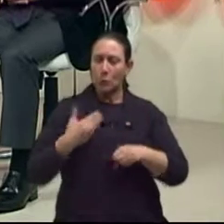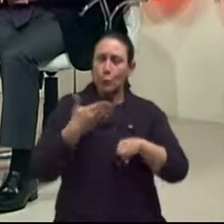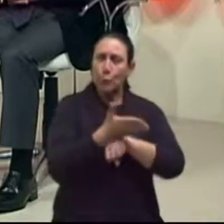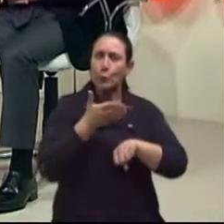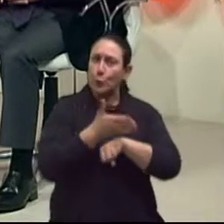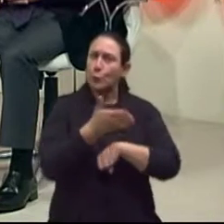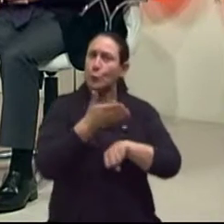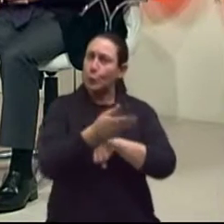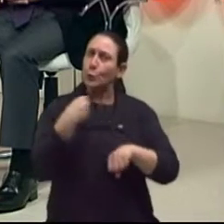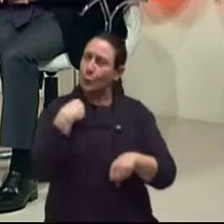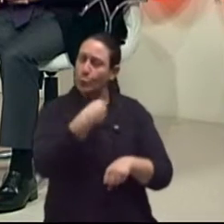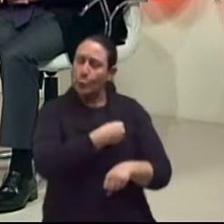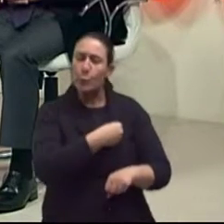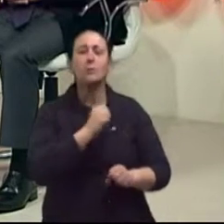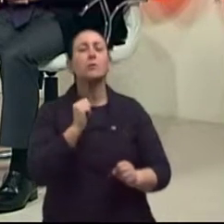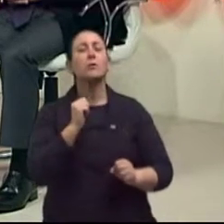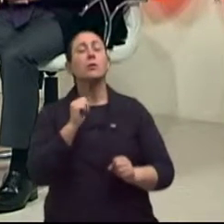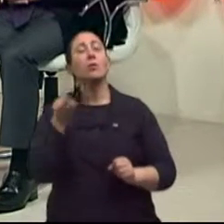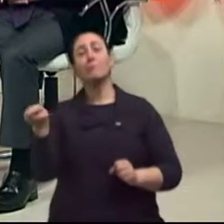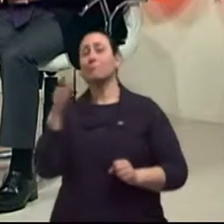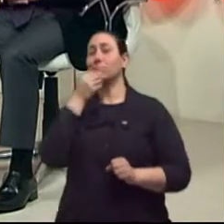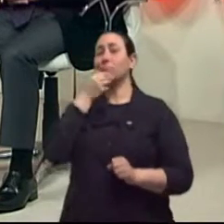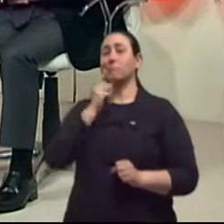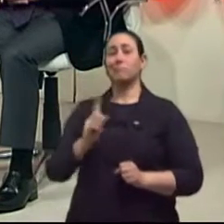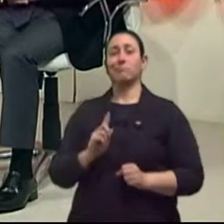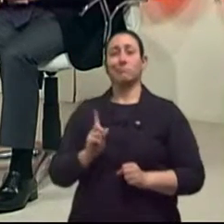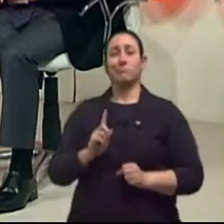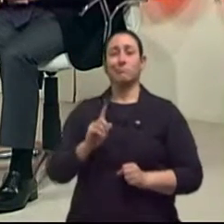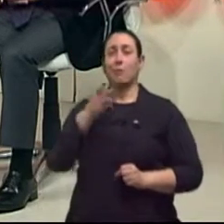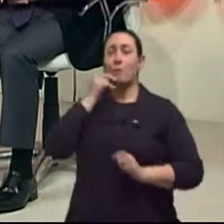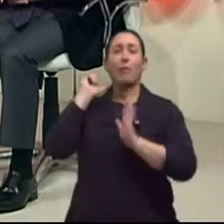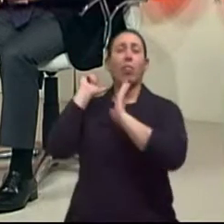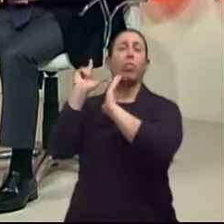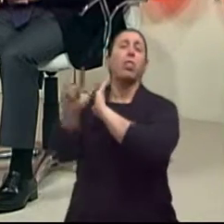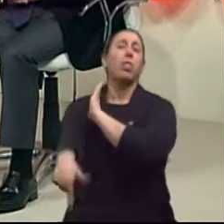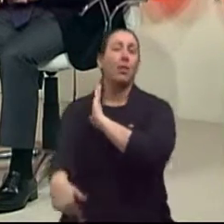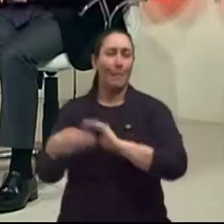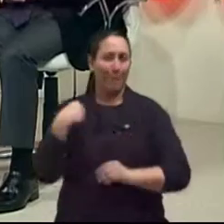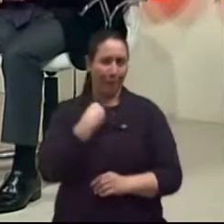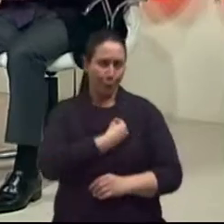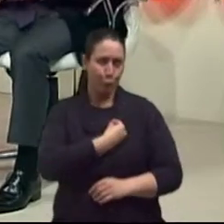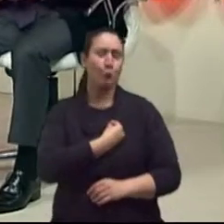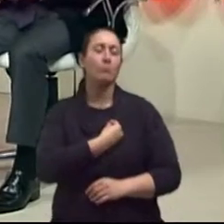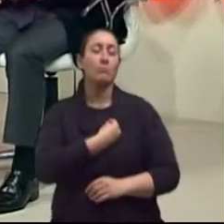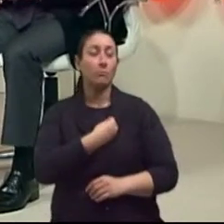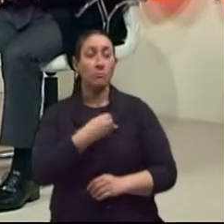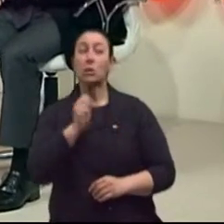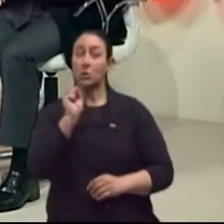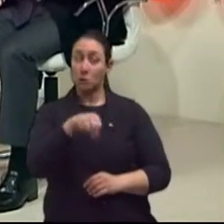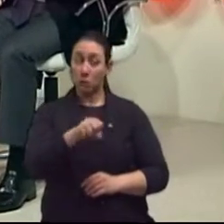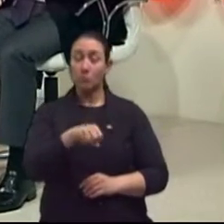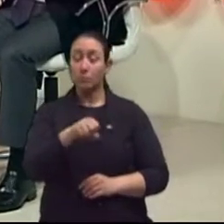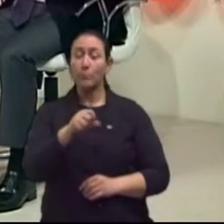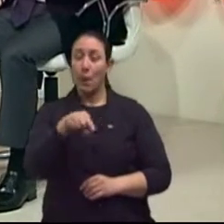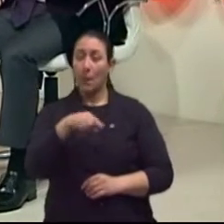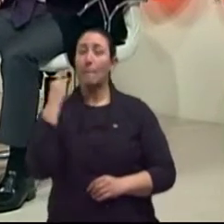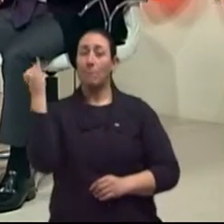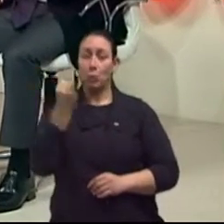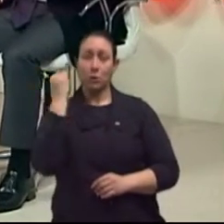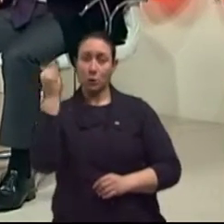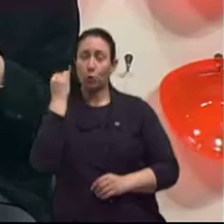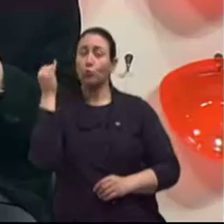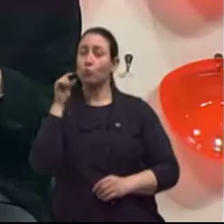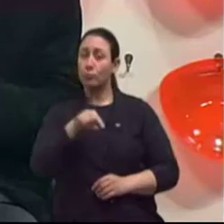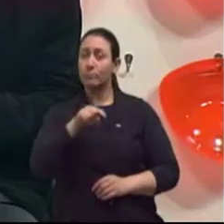mais ou menos na idade que eu observo. E os homens não, doutor. Isso já é um fator de envelhecer bem? Isso é um fator importante e eu diria muito